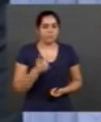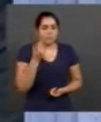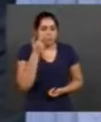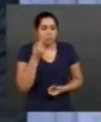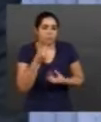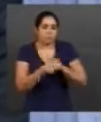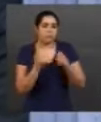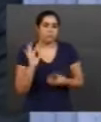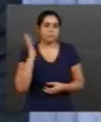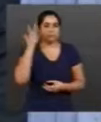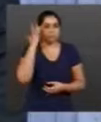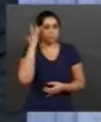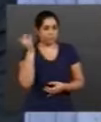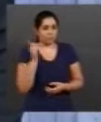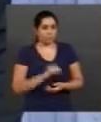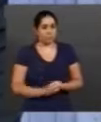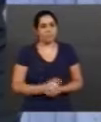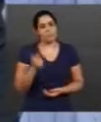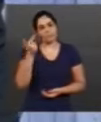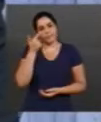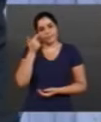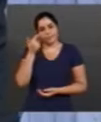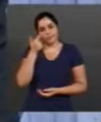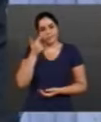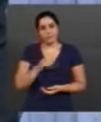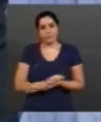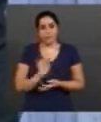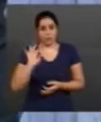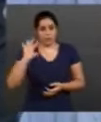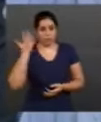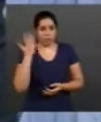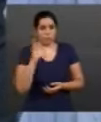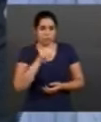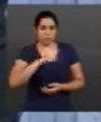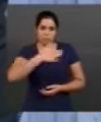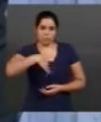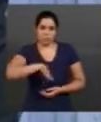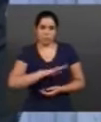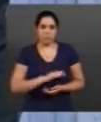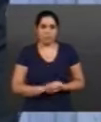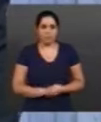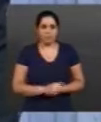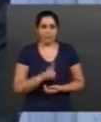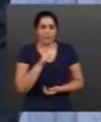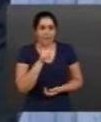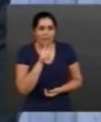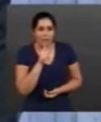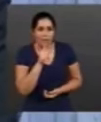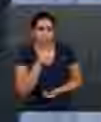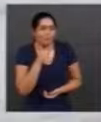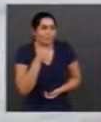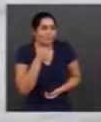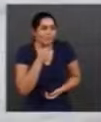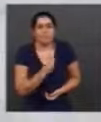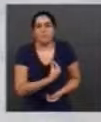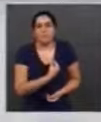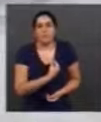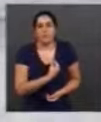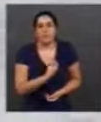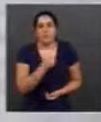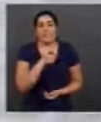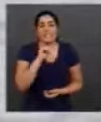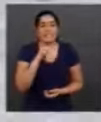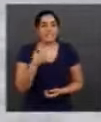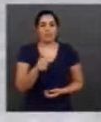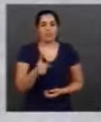temperatura amanhã? Saiba mais na previsão do tempo. Água. É impossível viver sem ela. Hoje